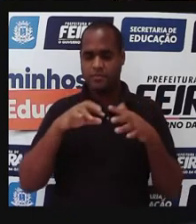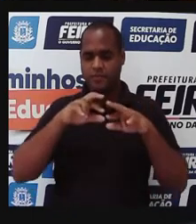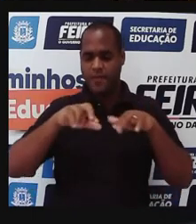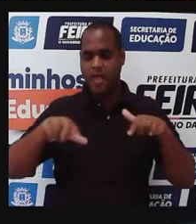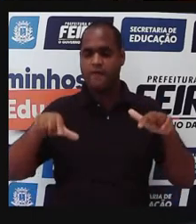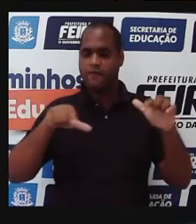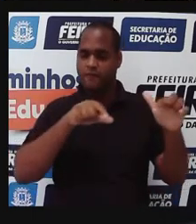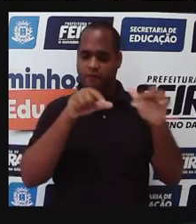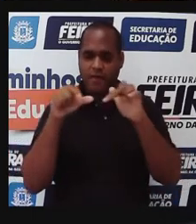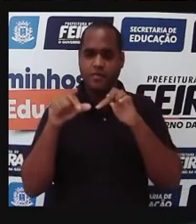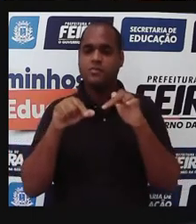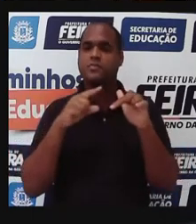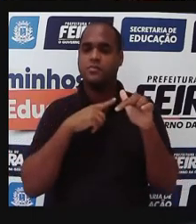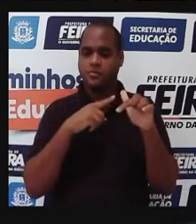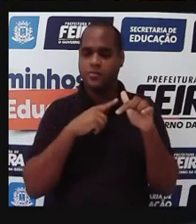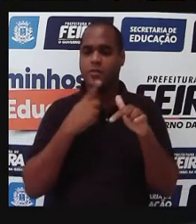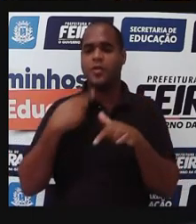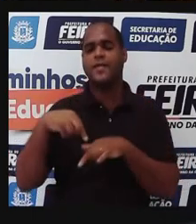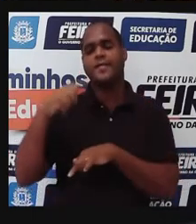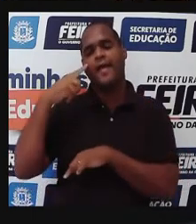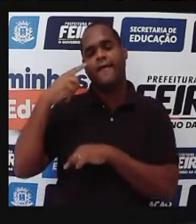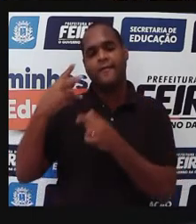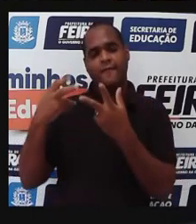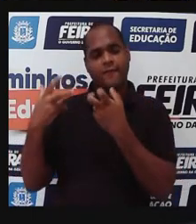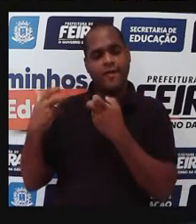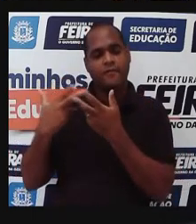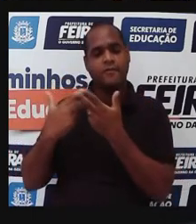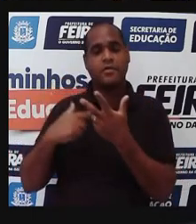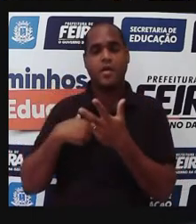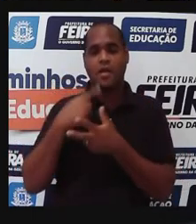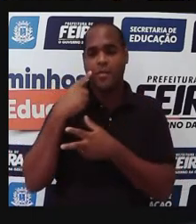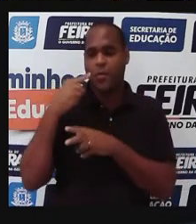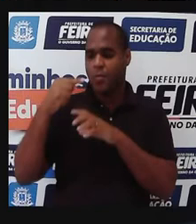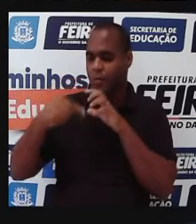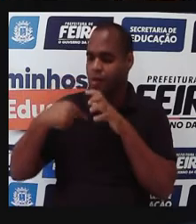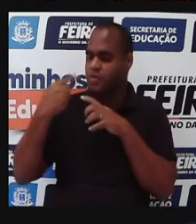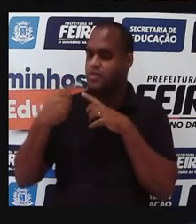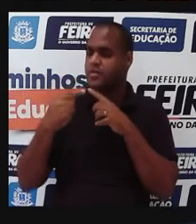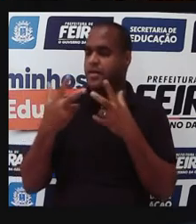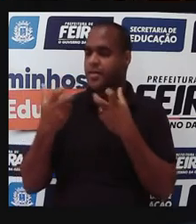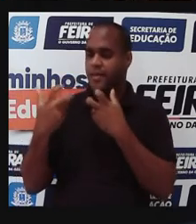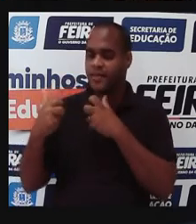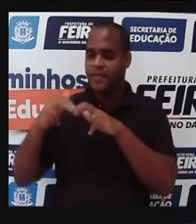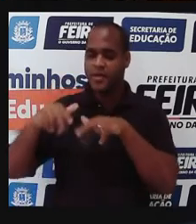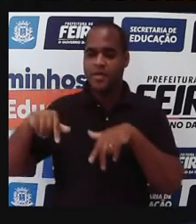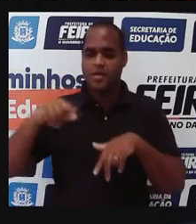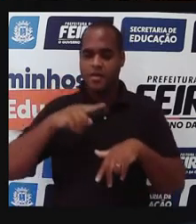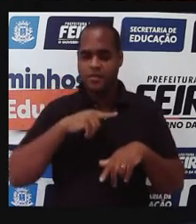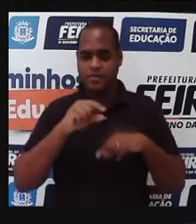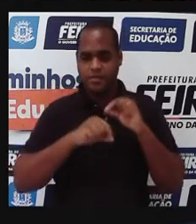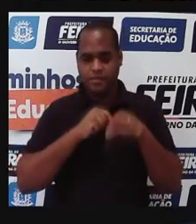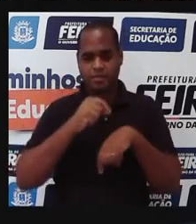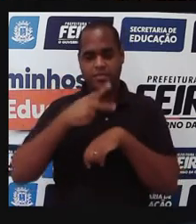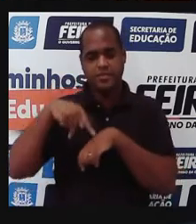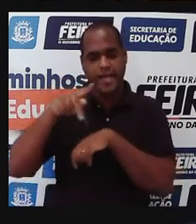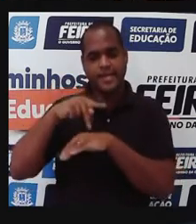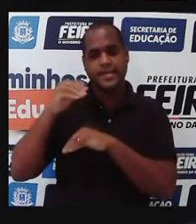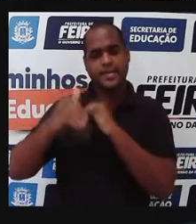trópicos, né, quando a gente olha o mapa MUNDE, a gente vai perceber que os países em